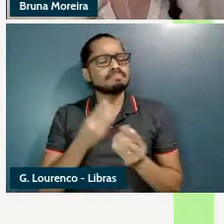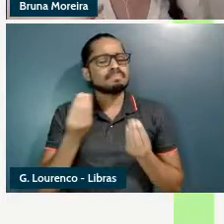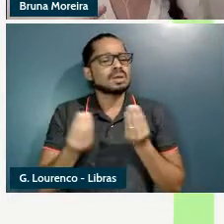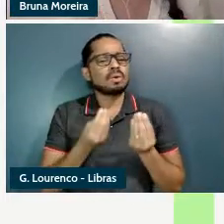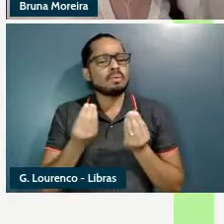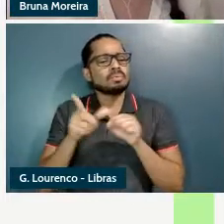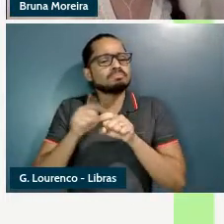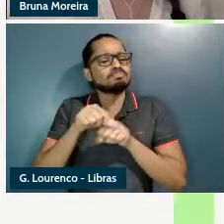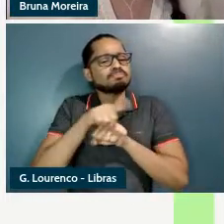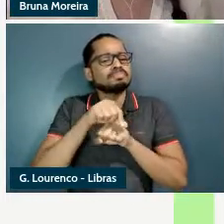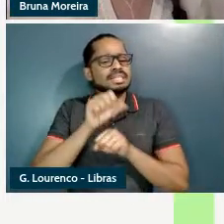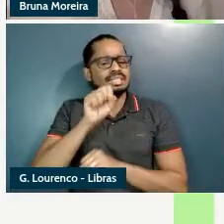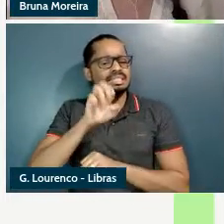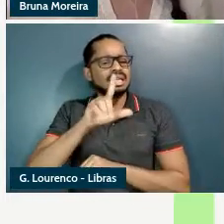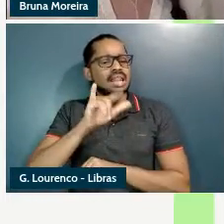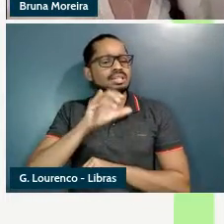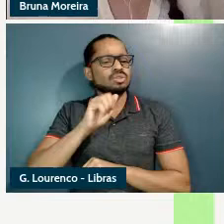você